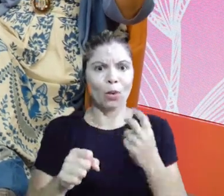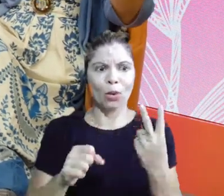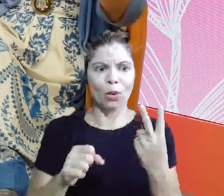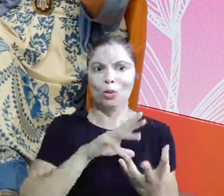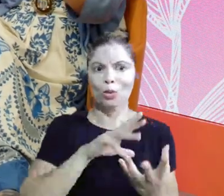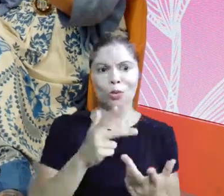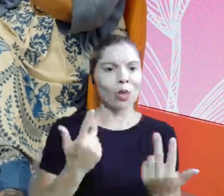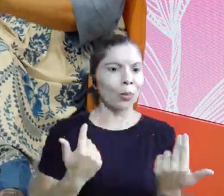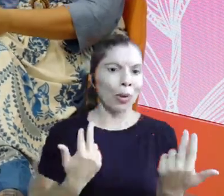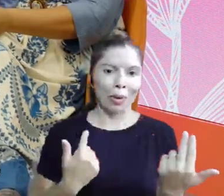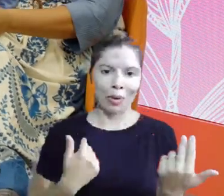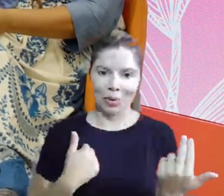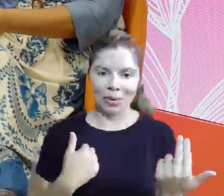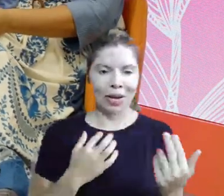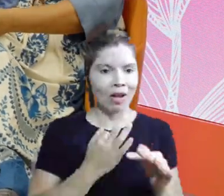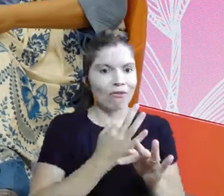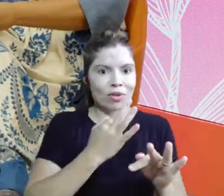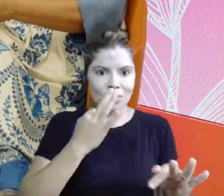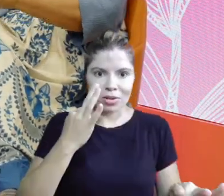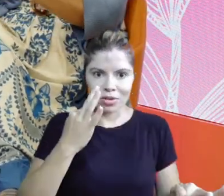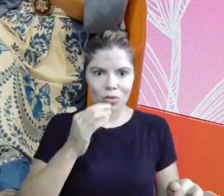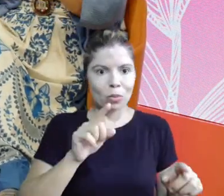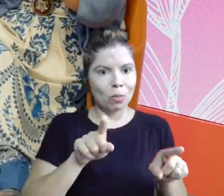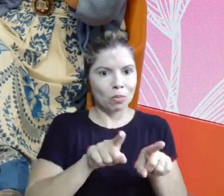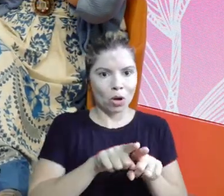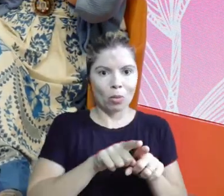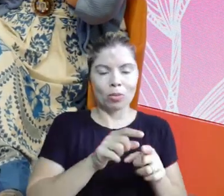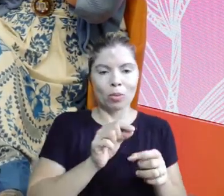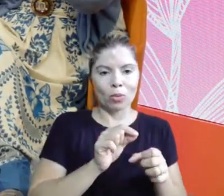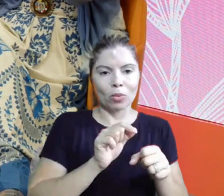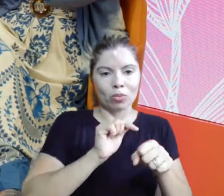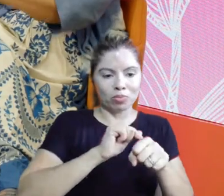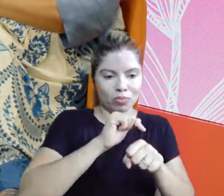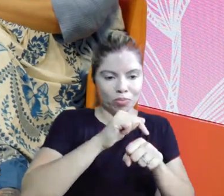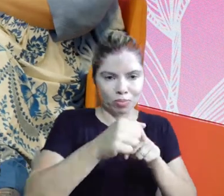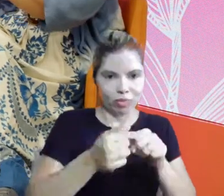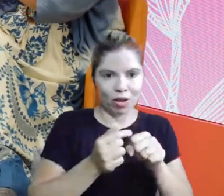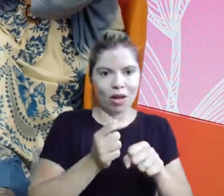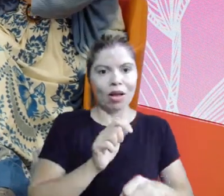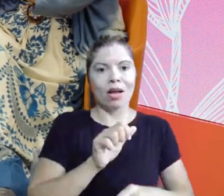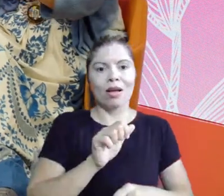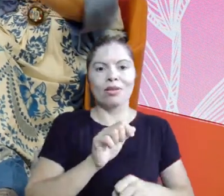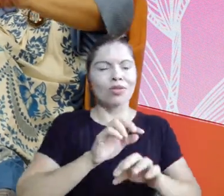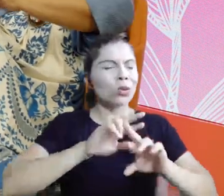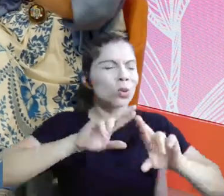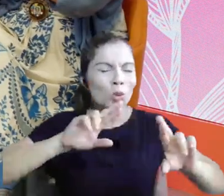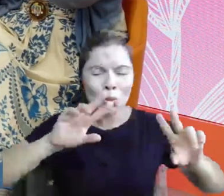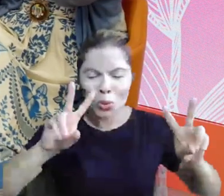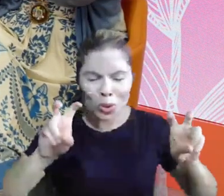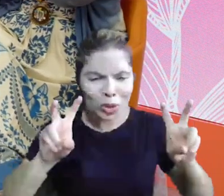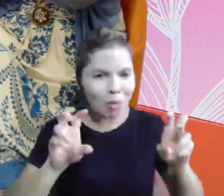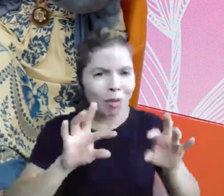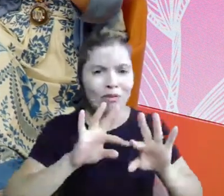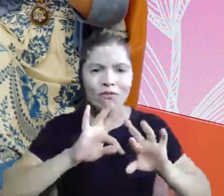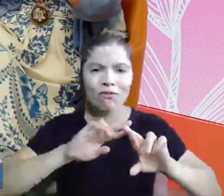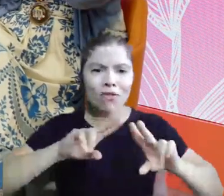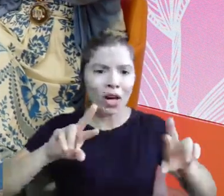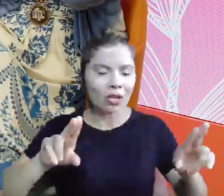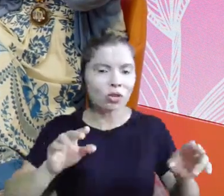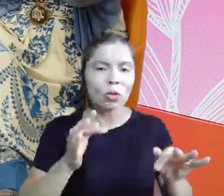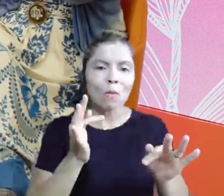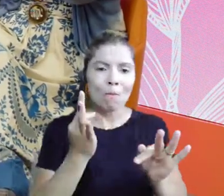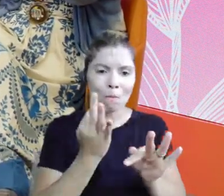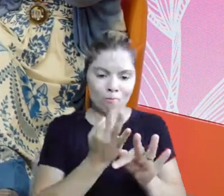de dois mundos, ele era físico, nuclear, então ele sabia falar tudo com você, de física quântica, tudo,